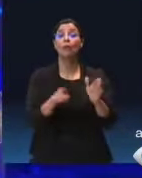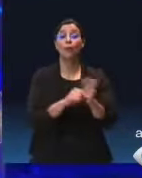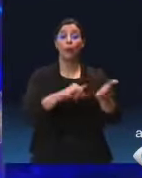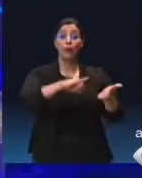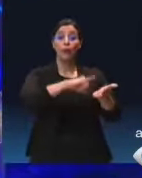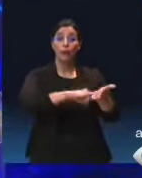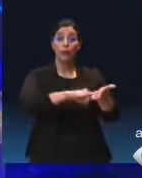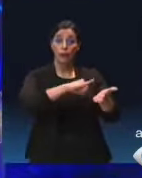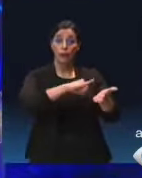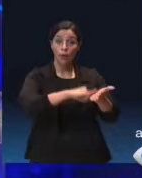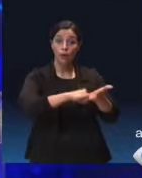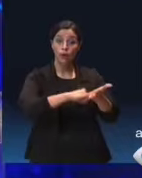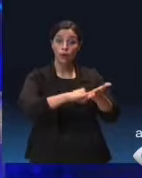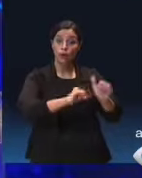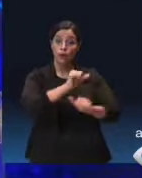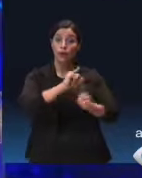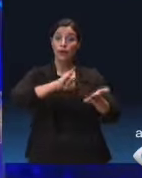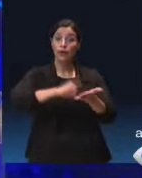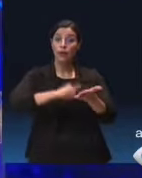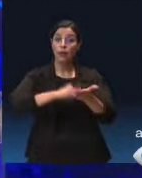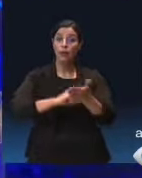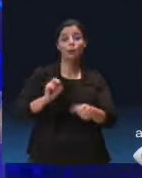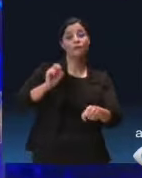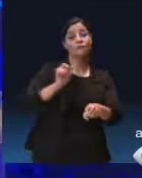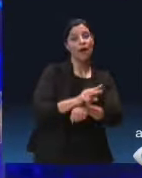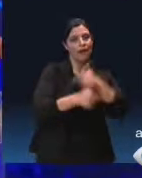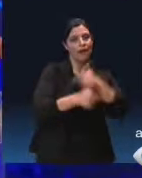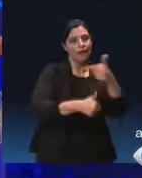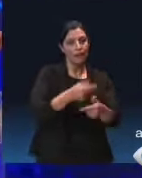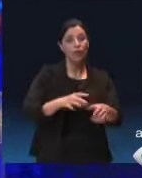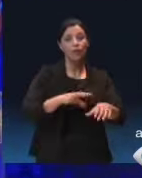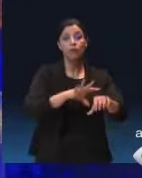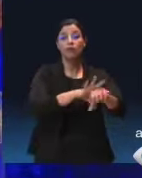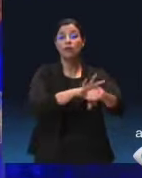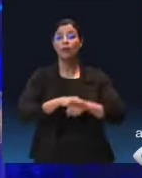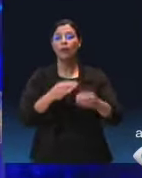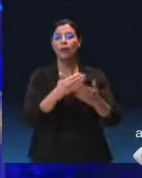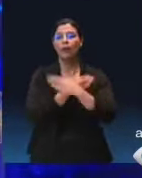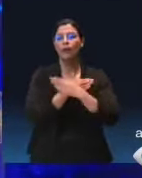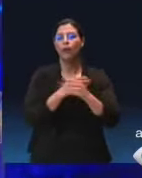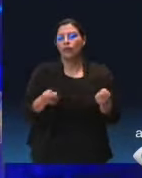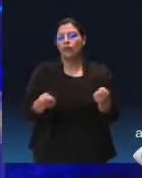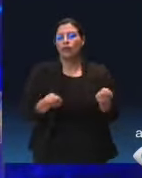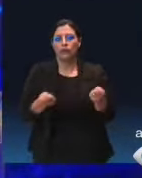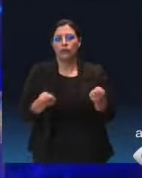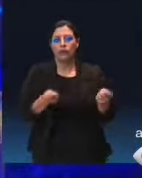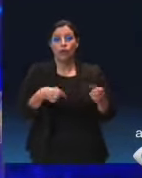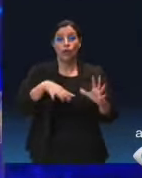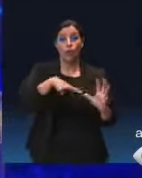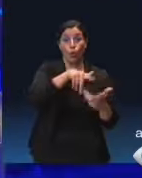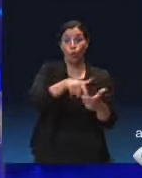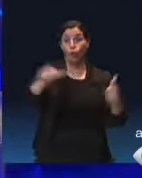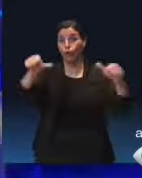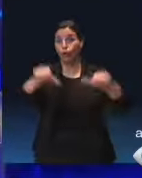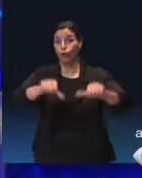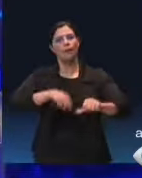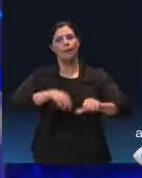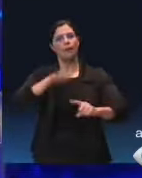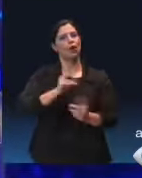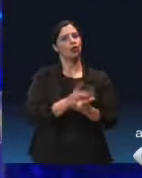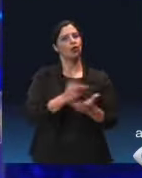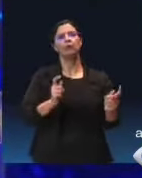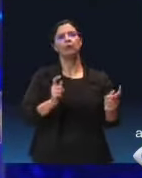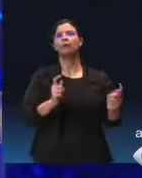impostos e troquei impostos por emprego e contive o desemprego no momento que o mundo estava quebrando.